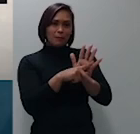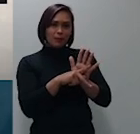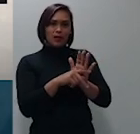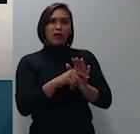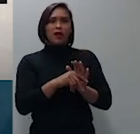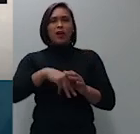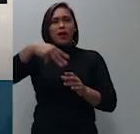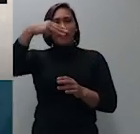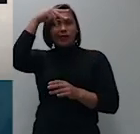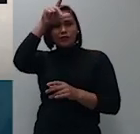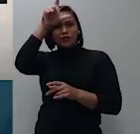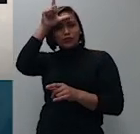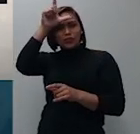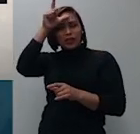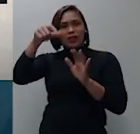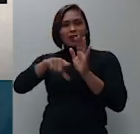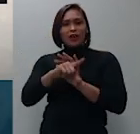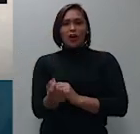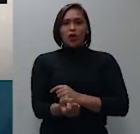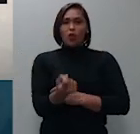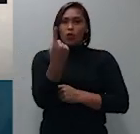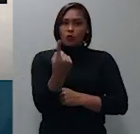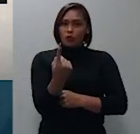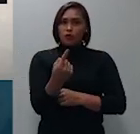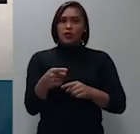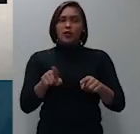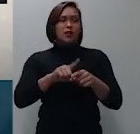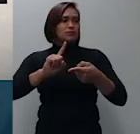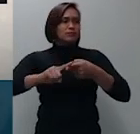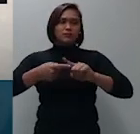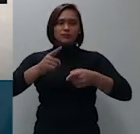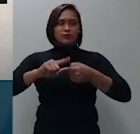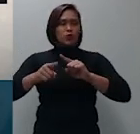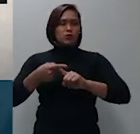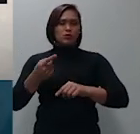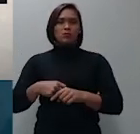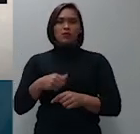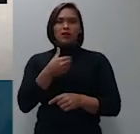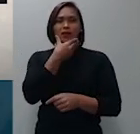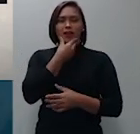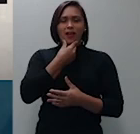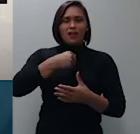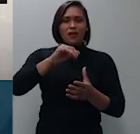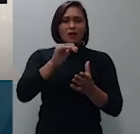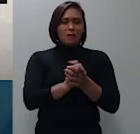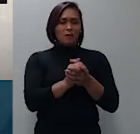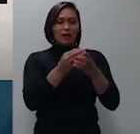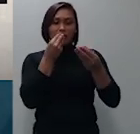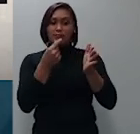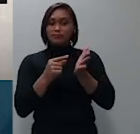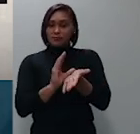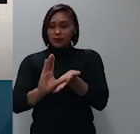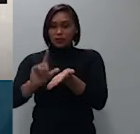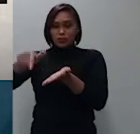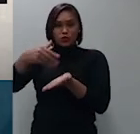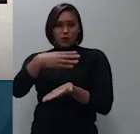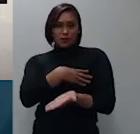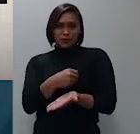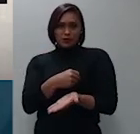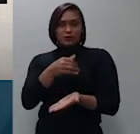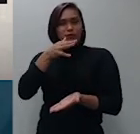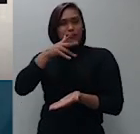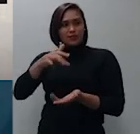única dos bens que o falecido pai deixou para as crianças tendo o negócio sido